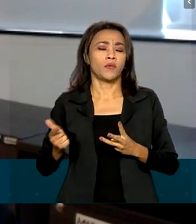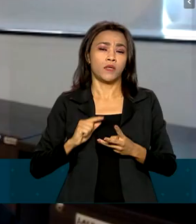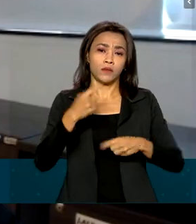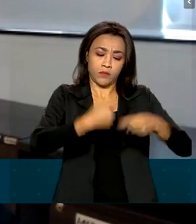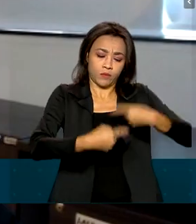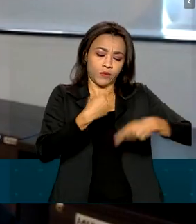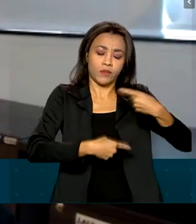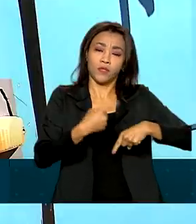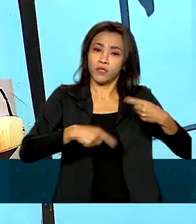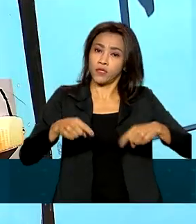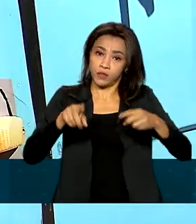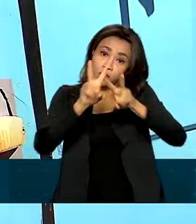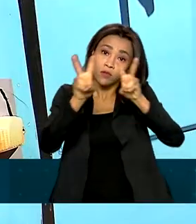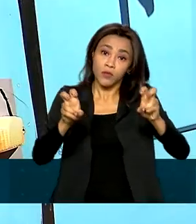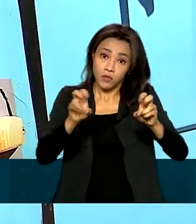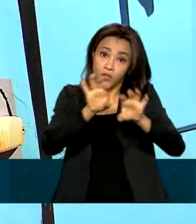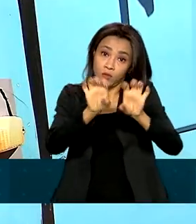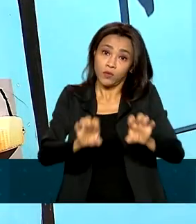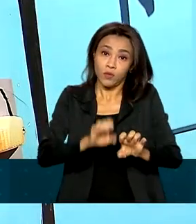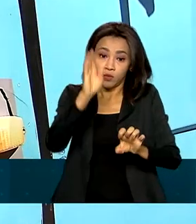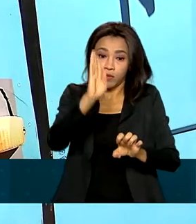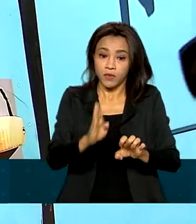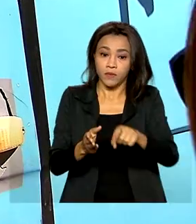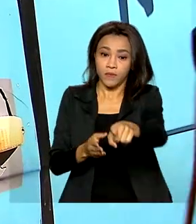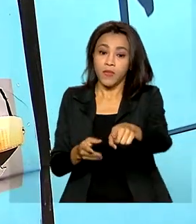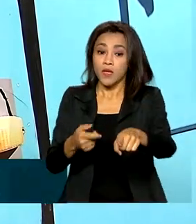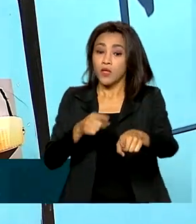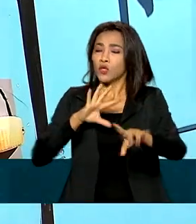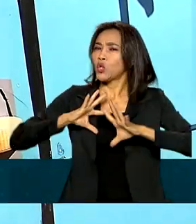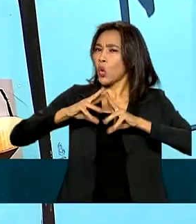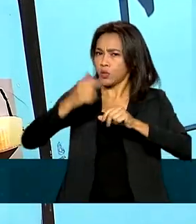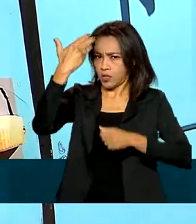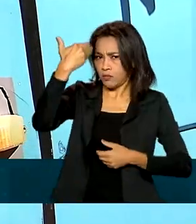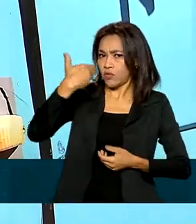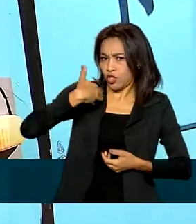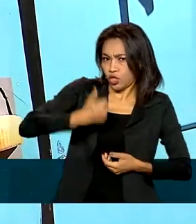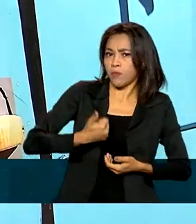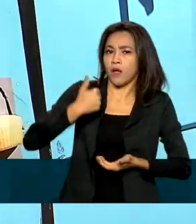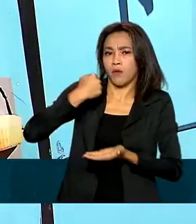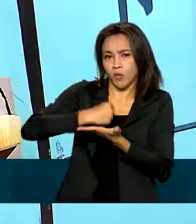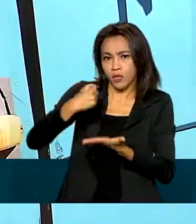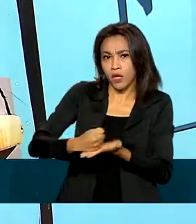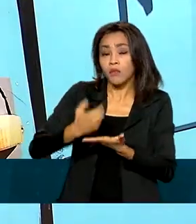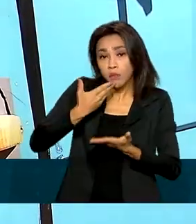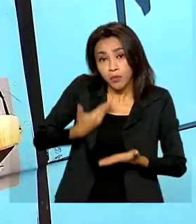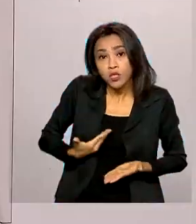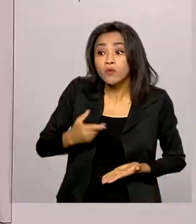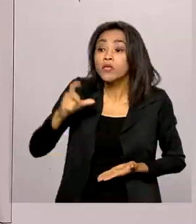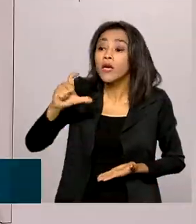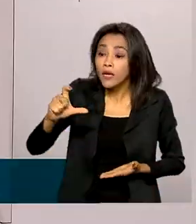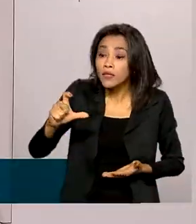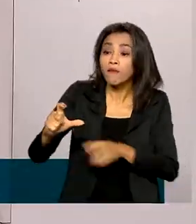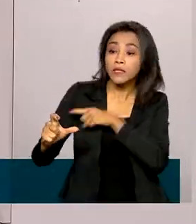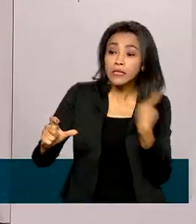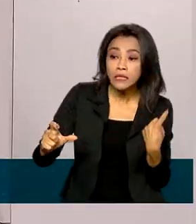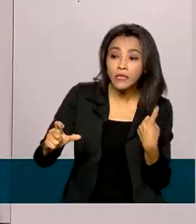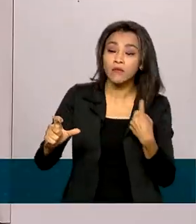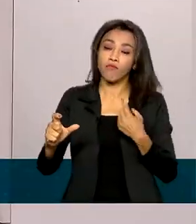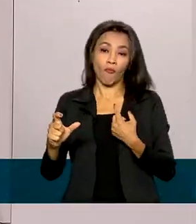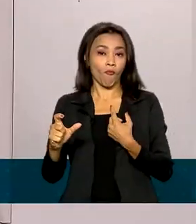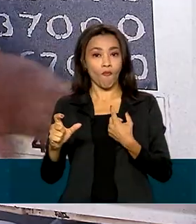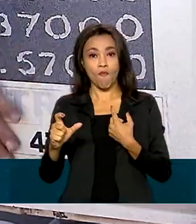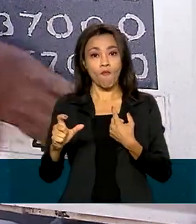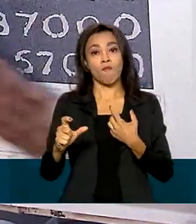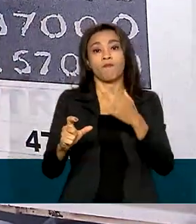para o país. Todos que me contrataram pediram, né? A NTT e se não estava vencida. O documento era